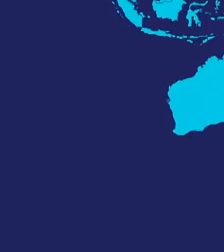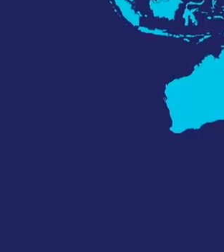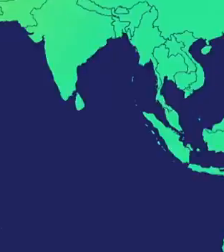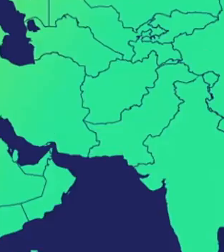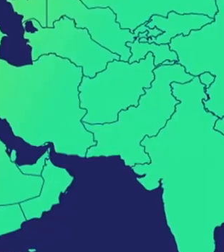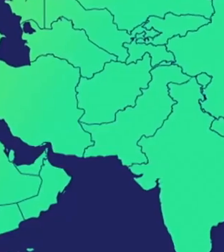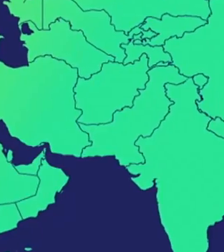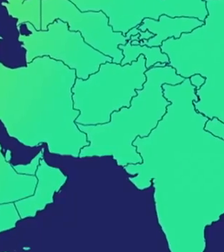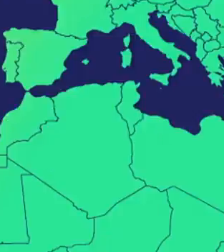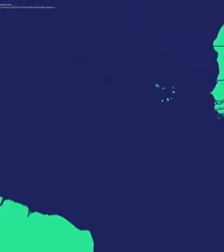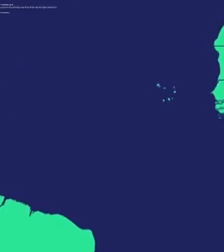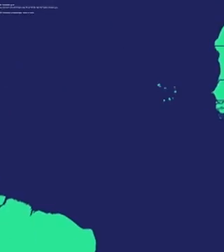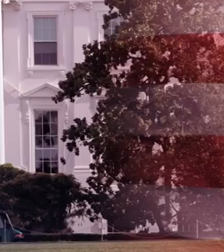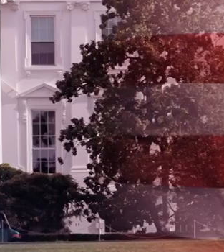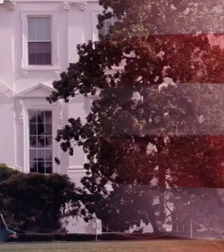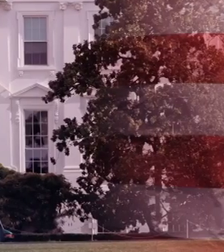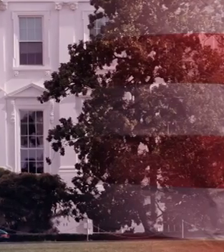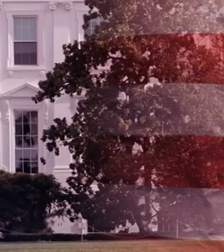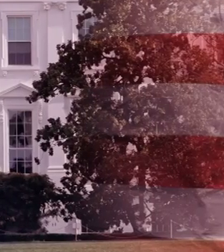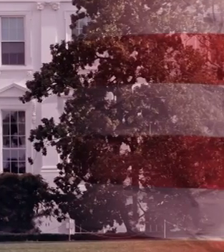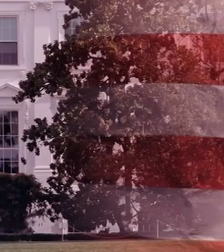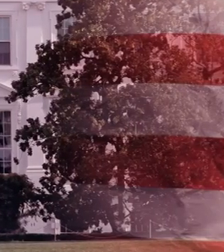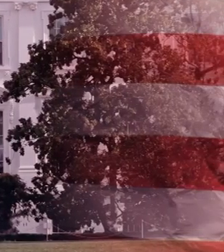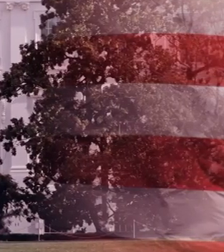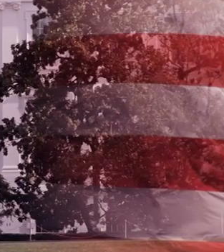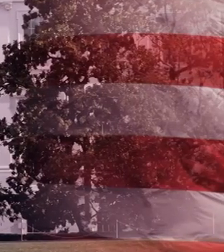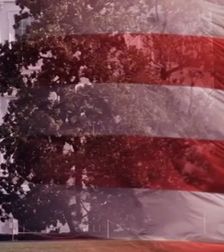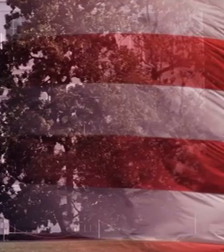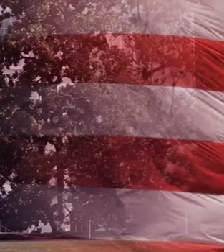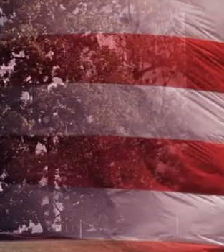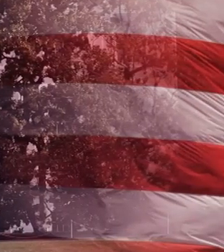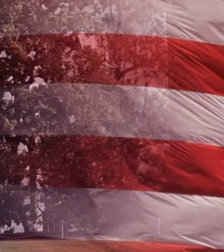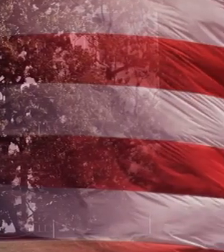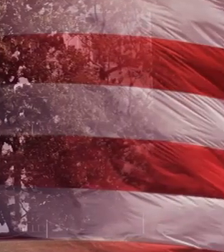Fique a gente na NBR, a Federal.